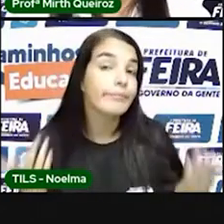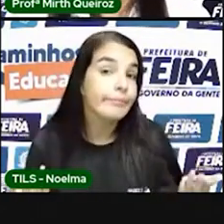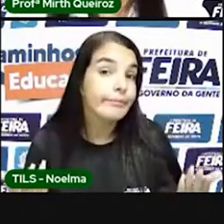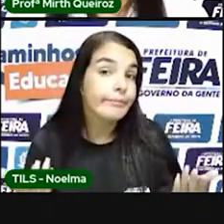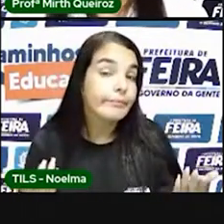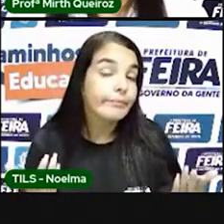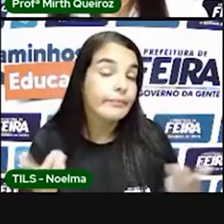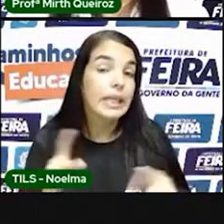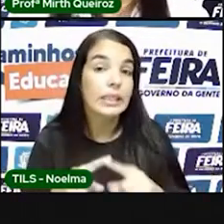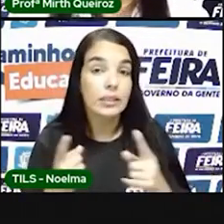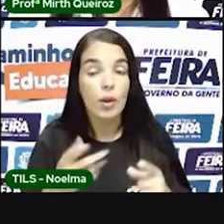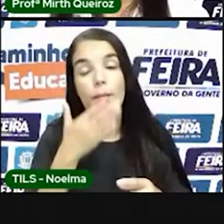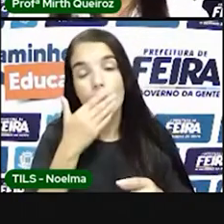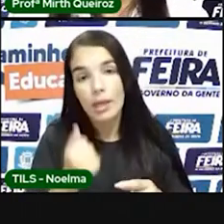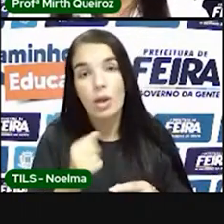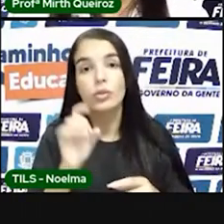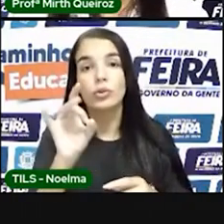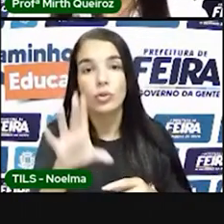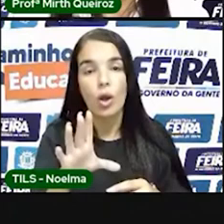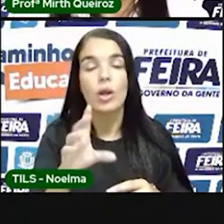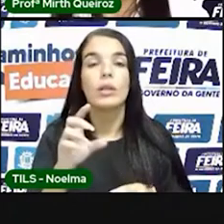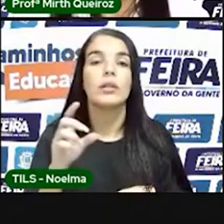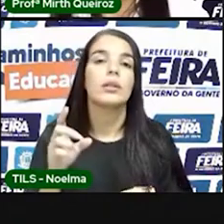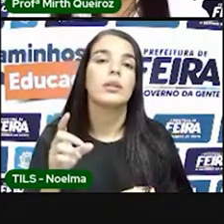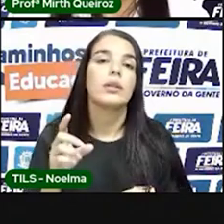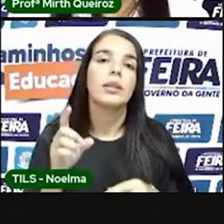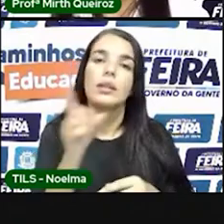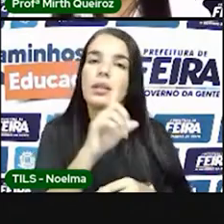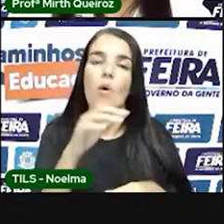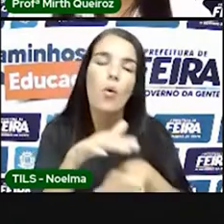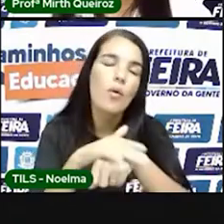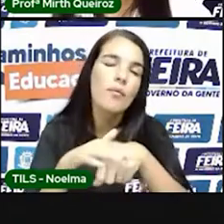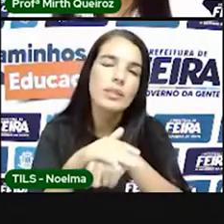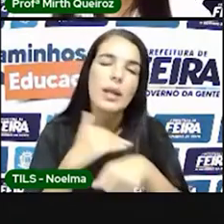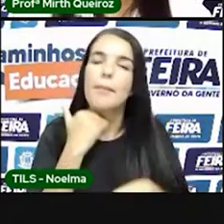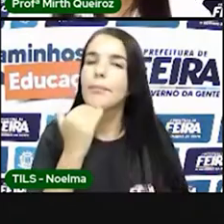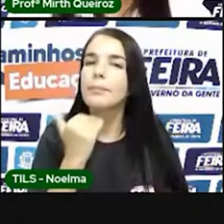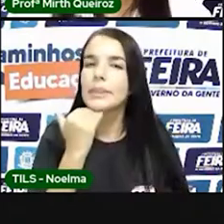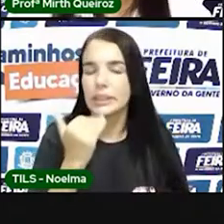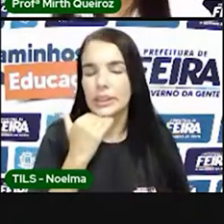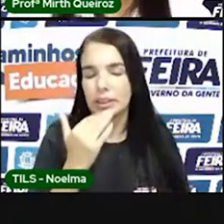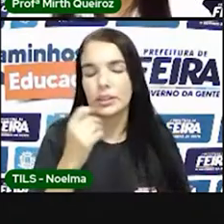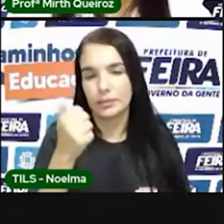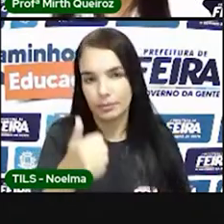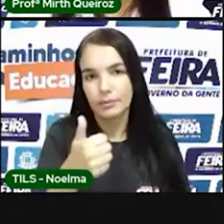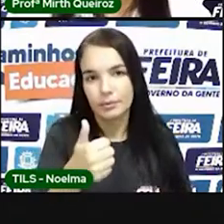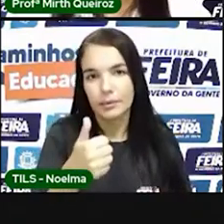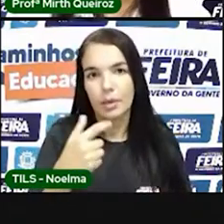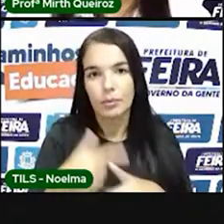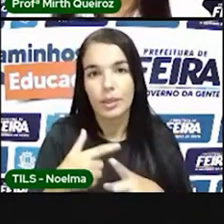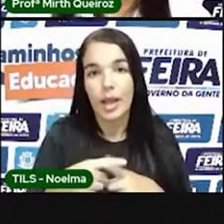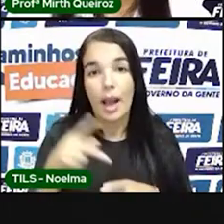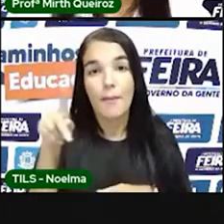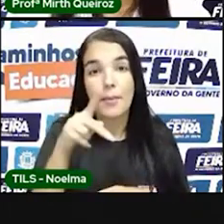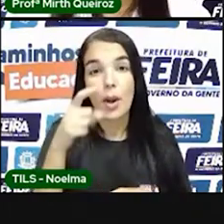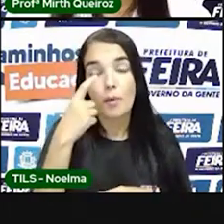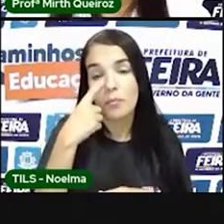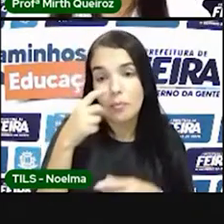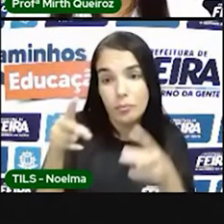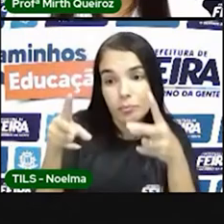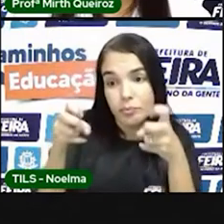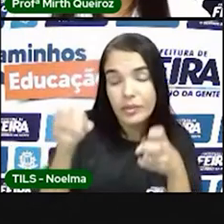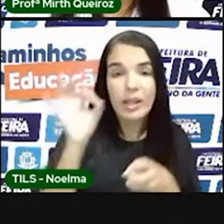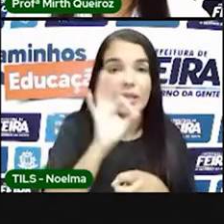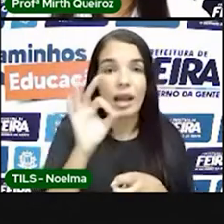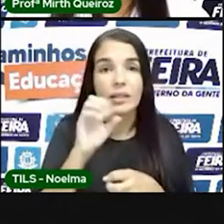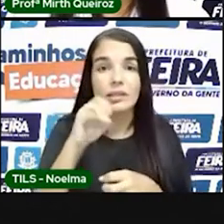no chat, mas as pessoas conversam com tanta coisa aleatória que a Pró pode não perceber que houve um questionamento,